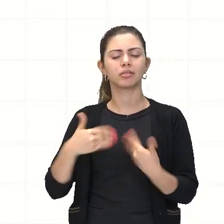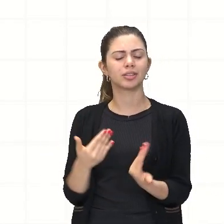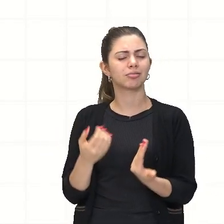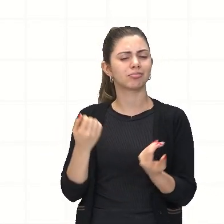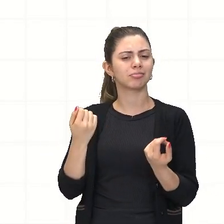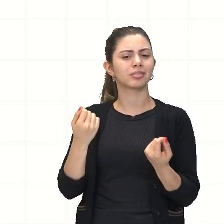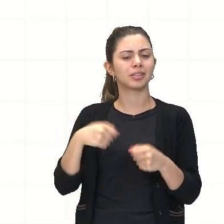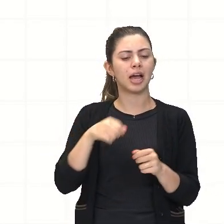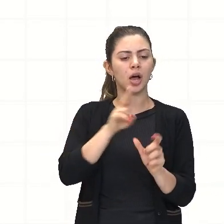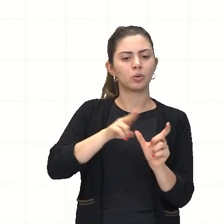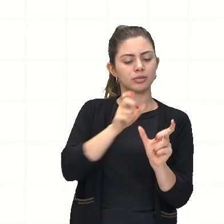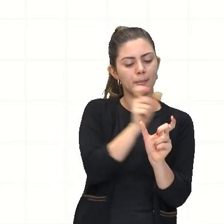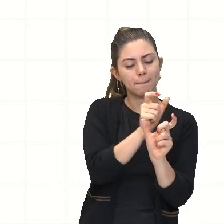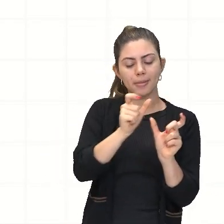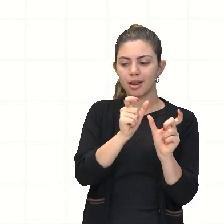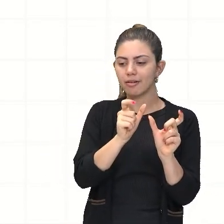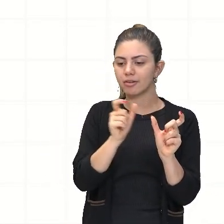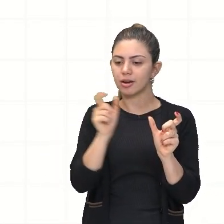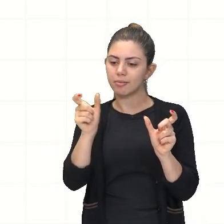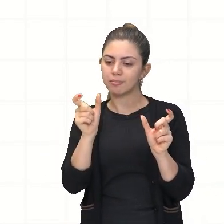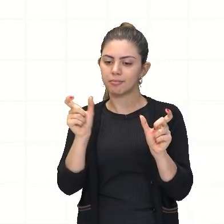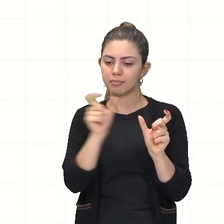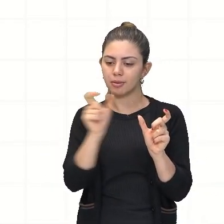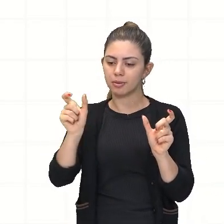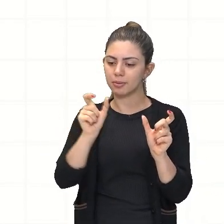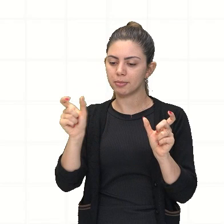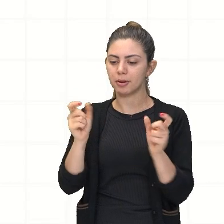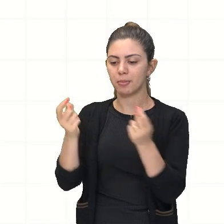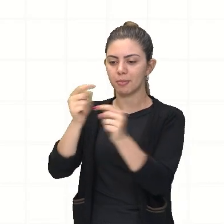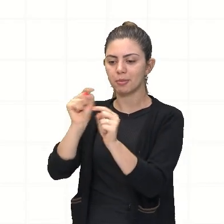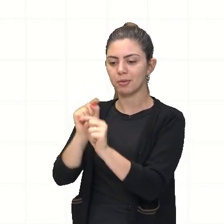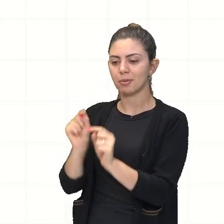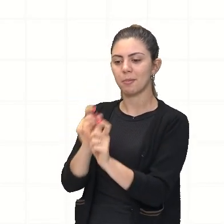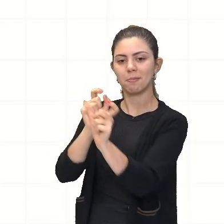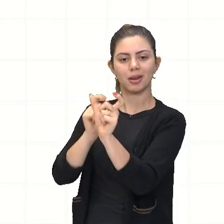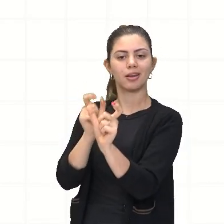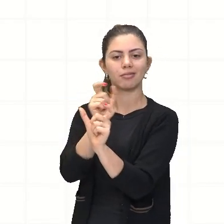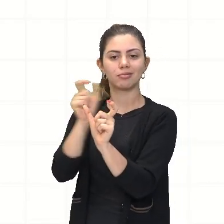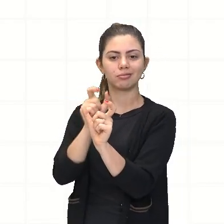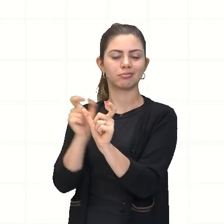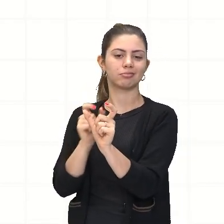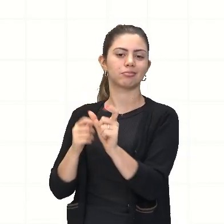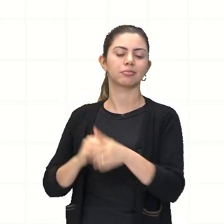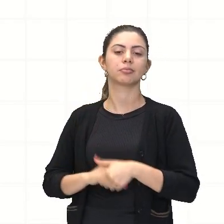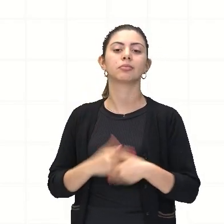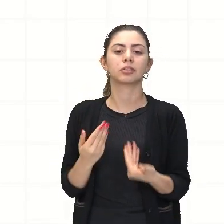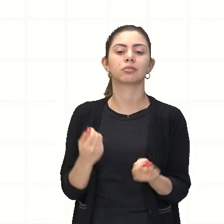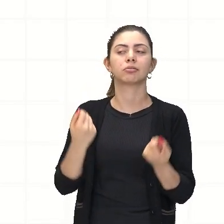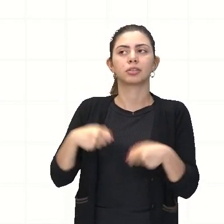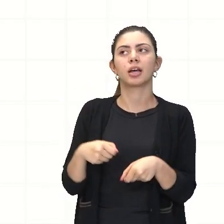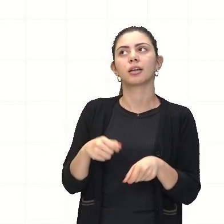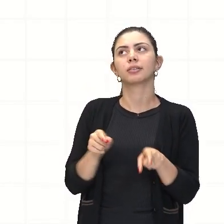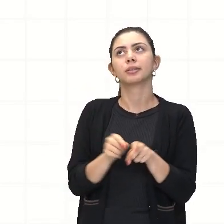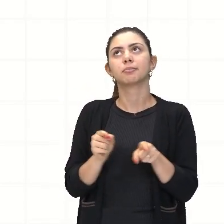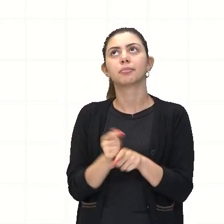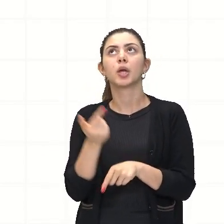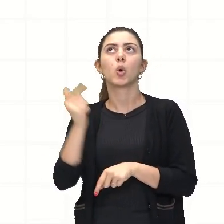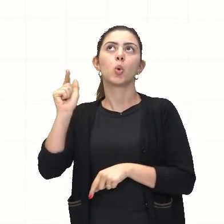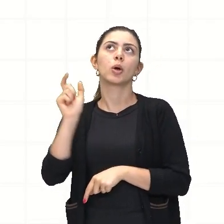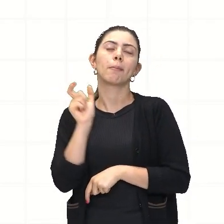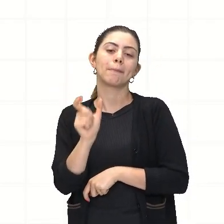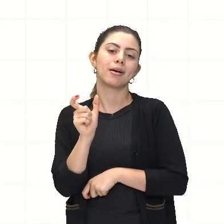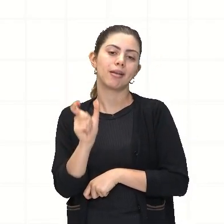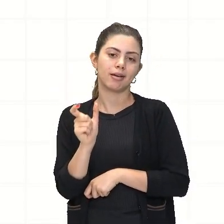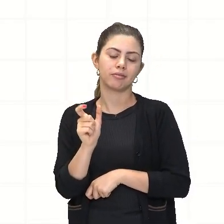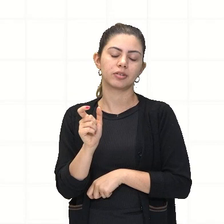todas as letras e vai construindo outras palavras. Eu poderia construir também o quê? Olha, eu construí